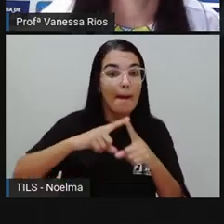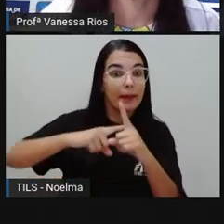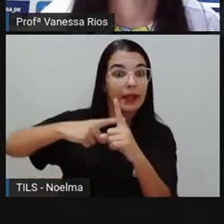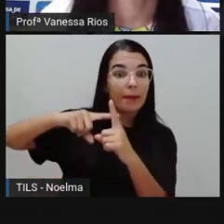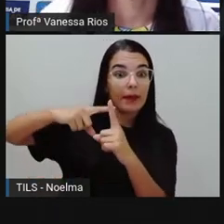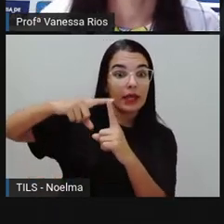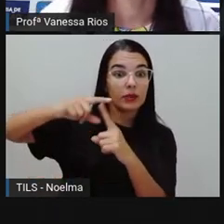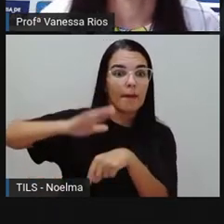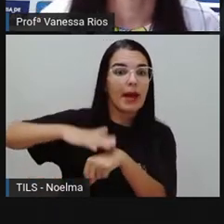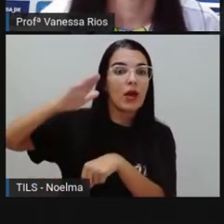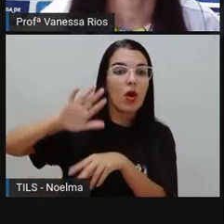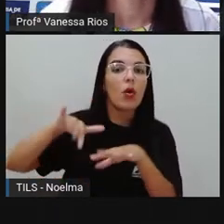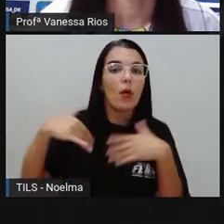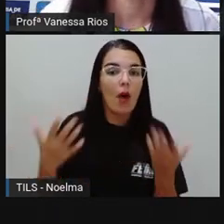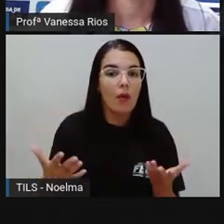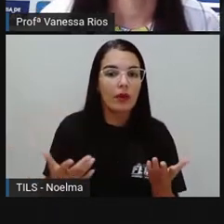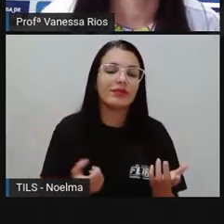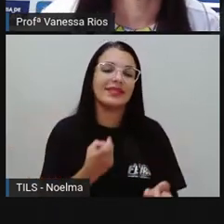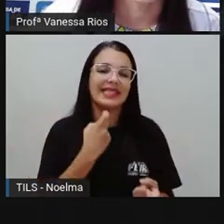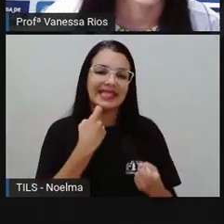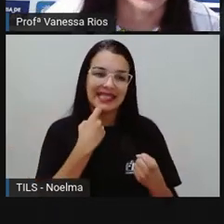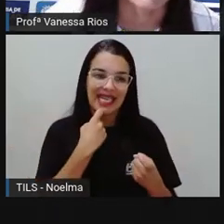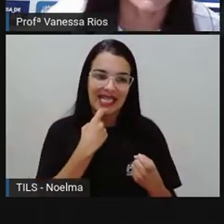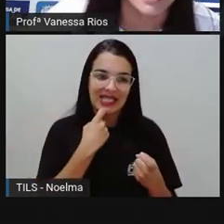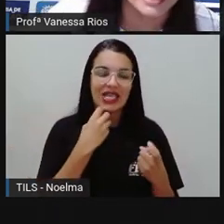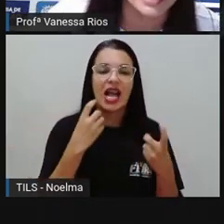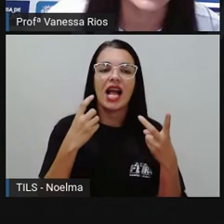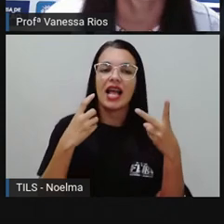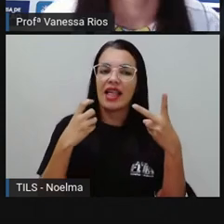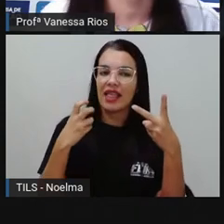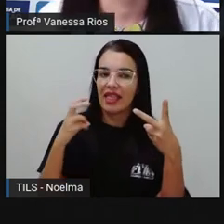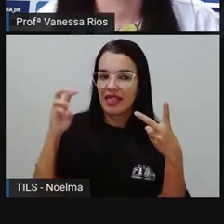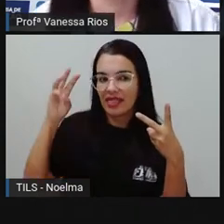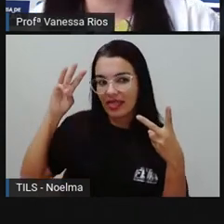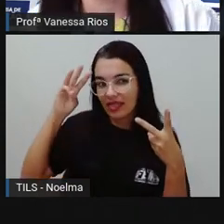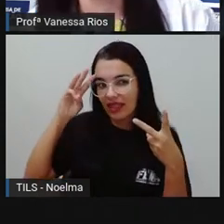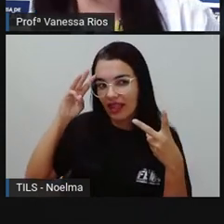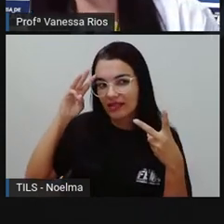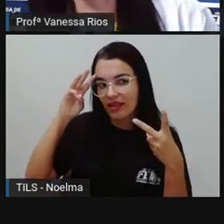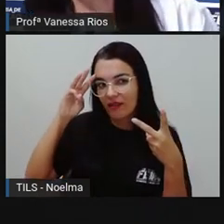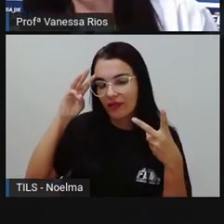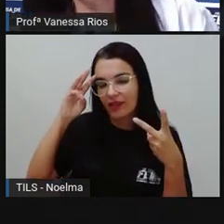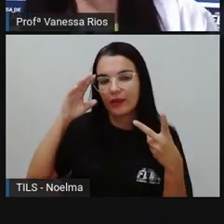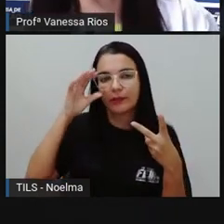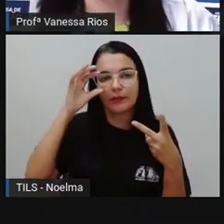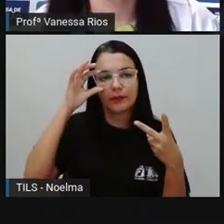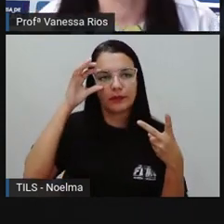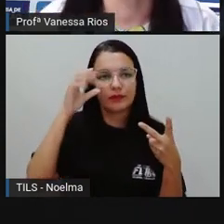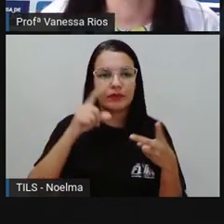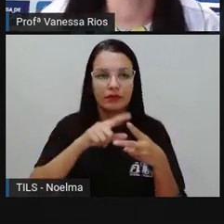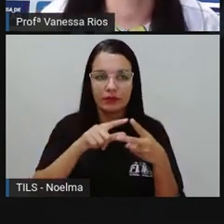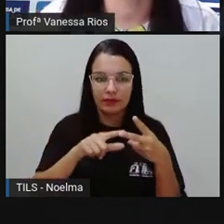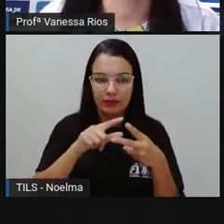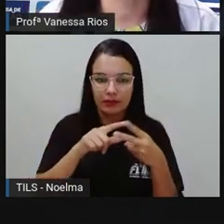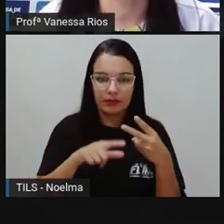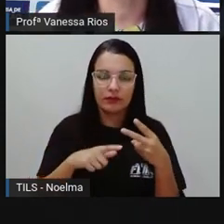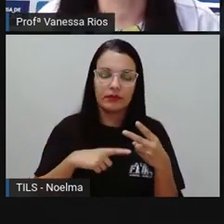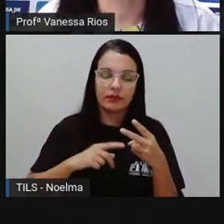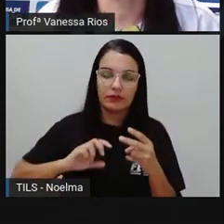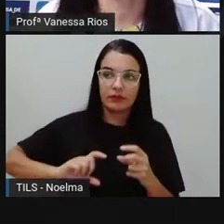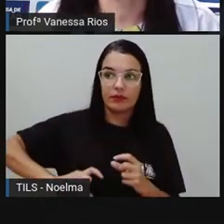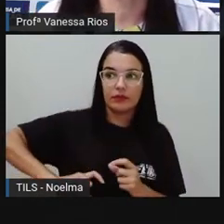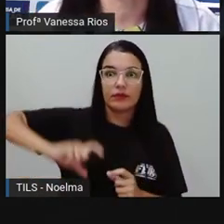qual vai ser a resposta? sexta-feira e terça-feira. Que tiveram aí as suas